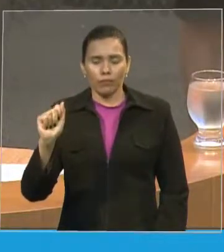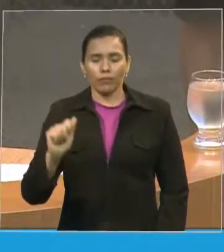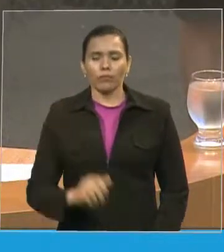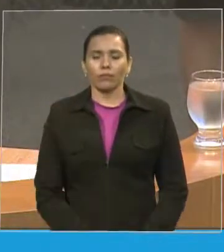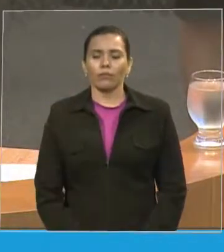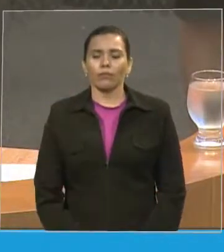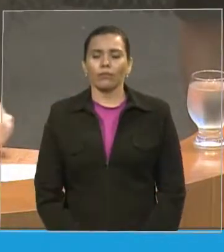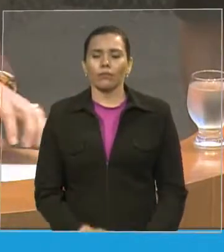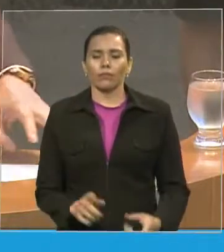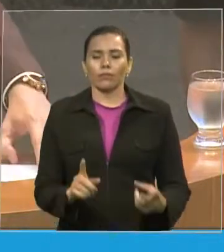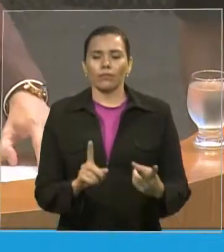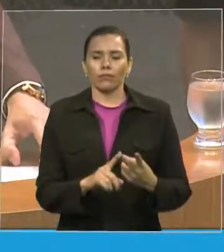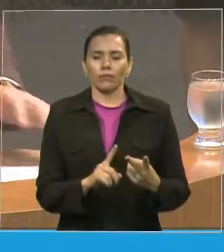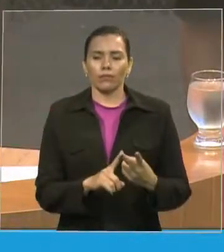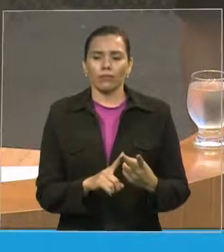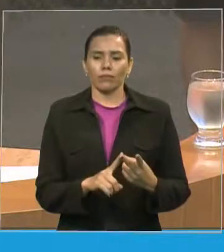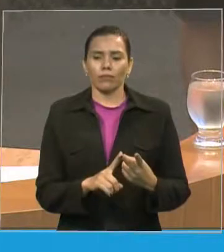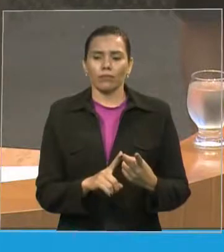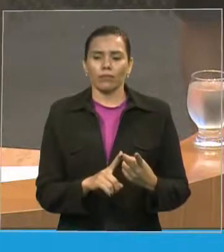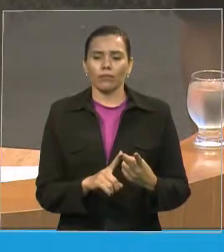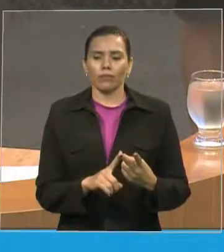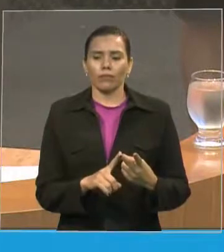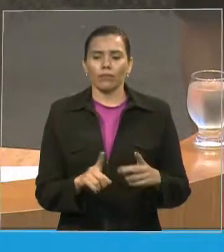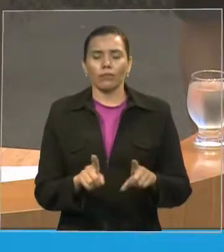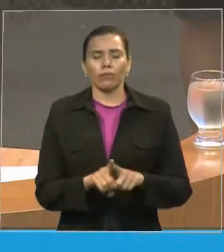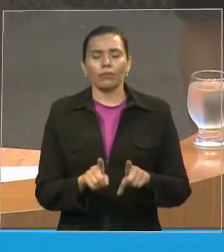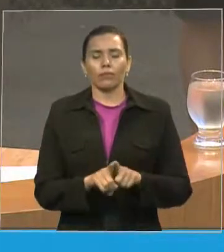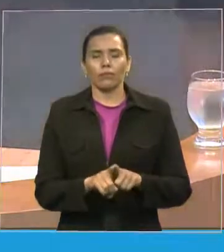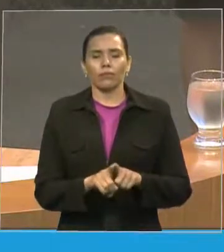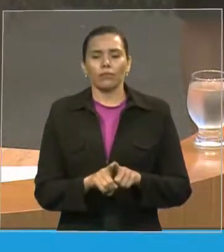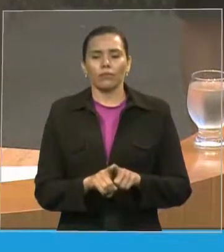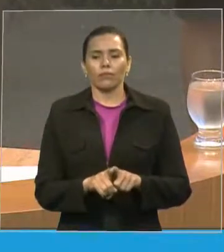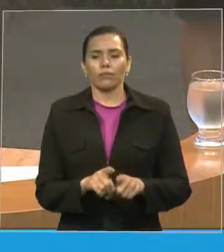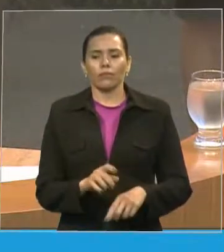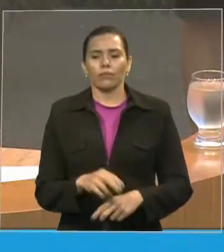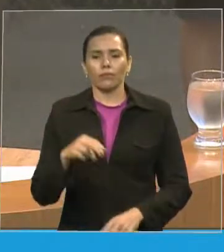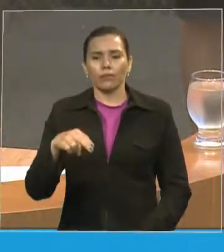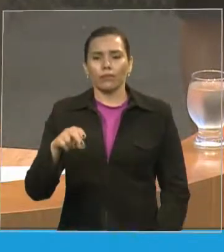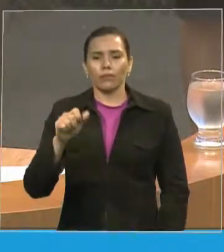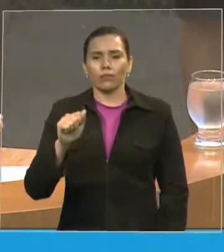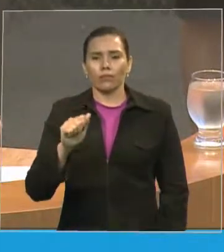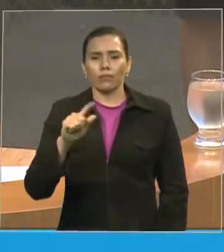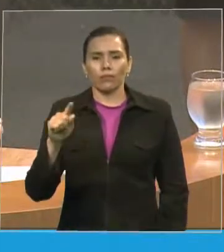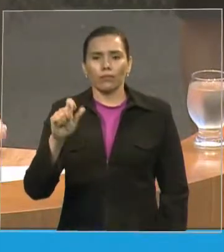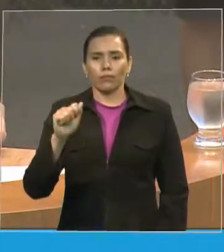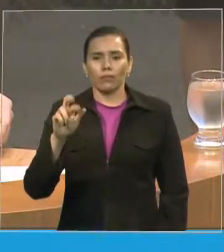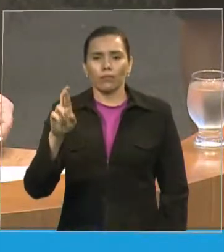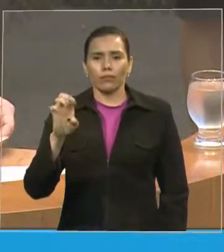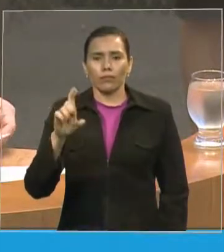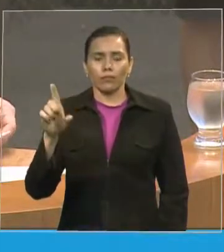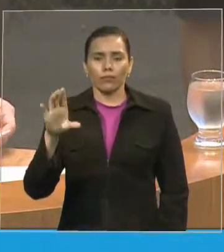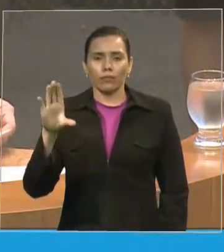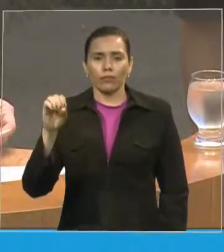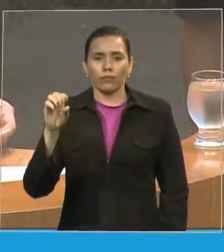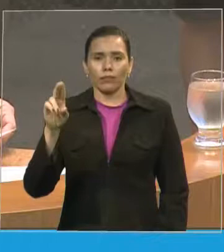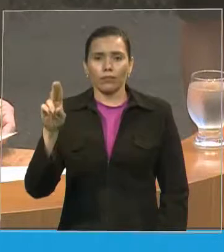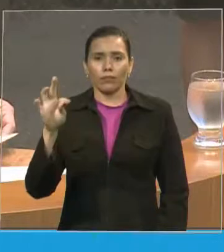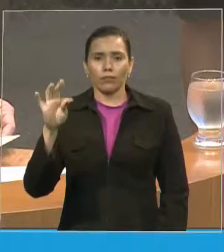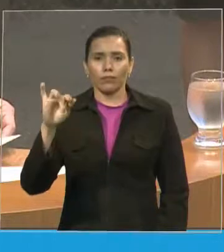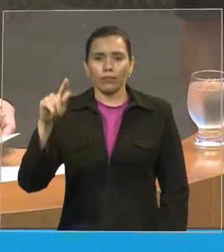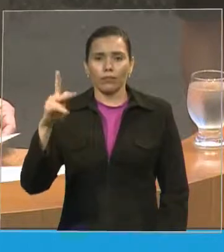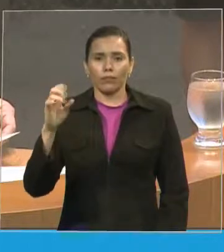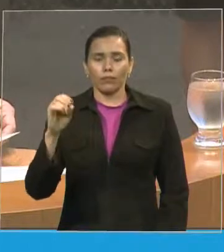menção especial a irmã Nazária Coutinho missionária Nazária Coutinho que está aqui acompanhando pastor Coutinho também